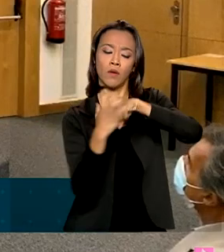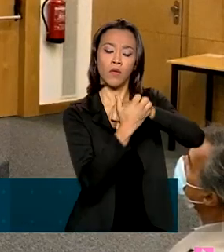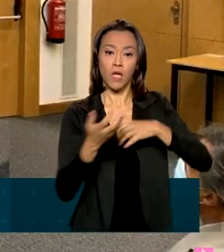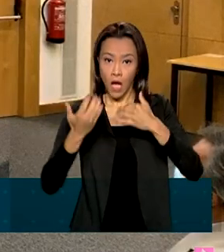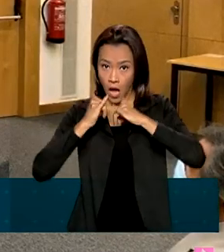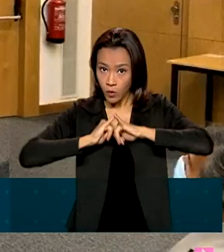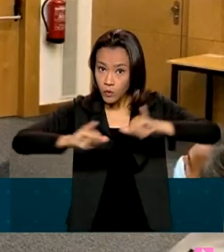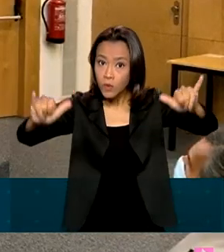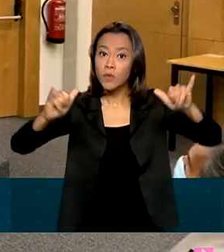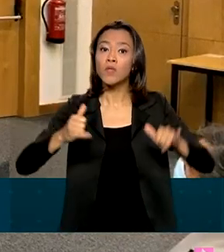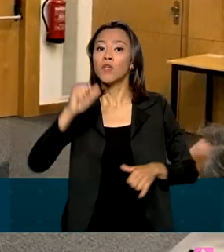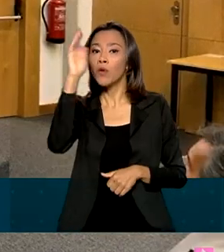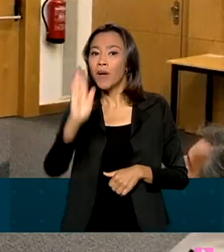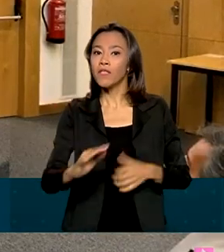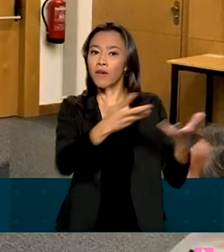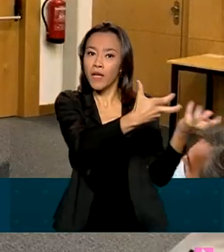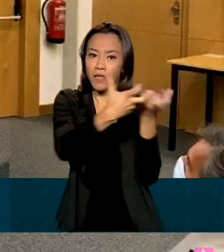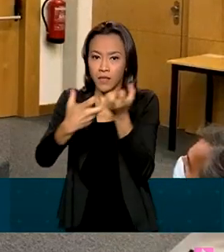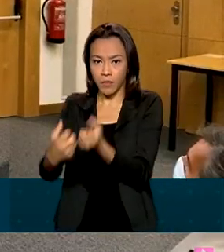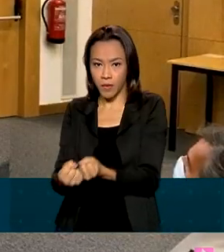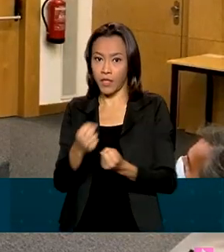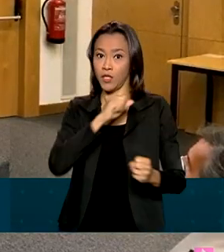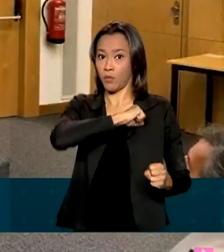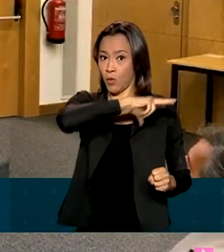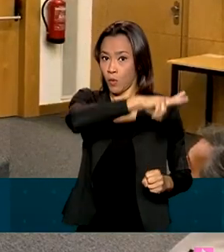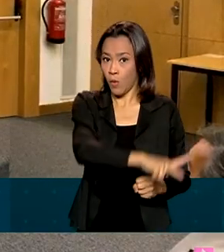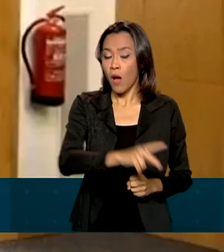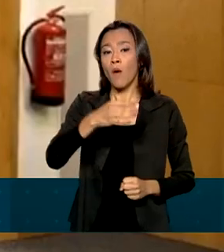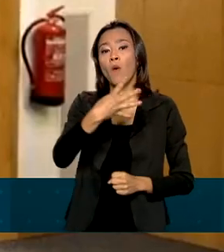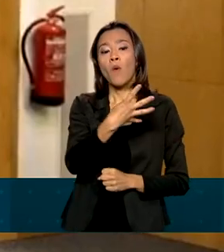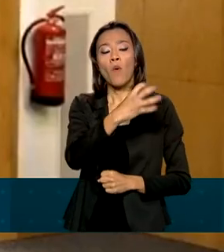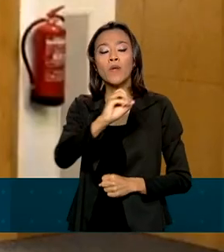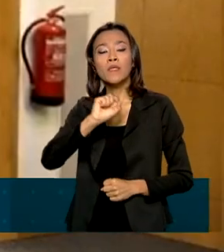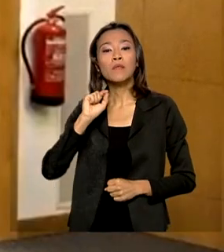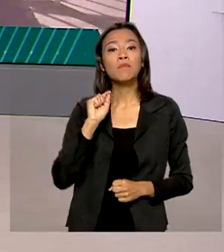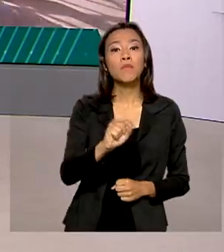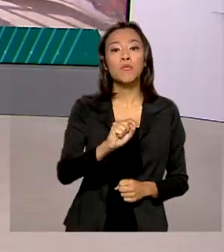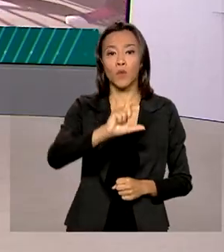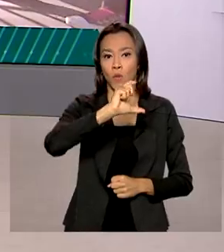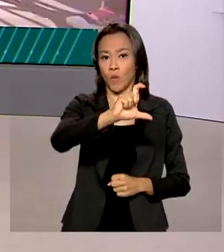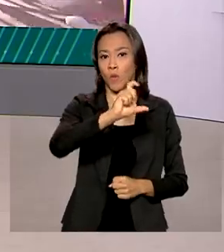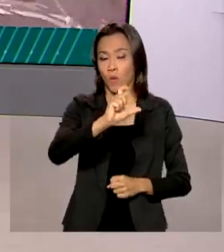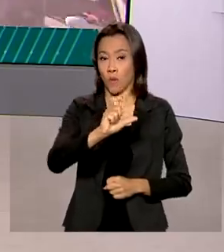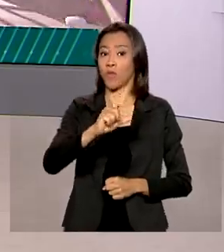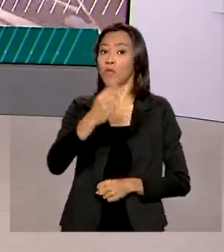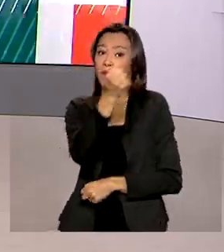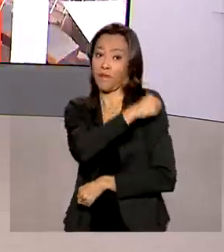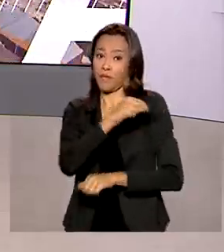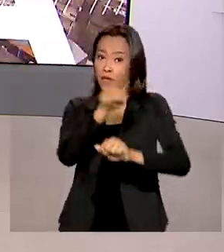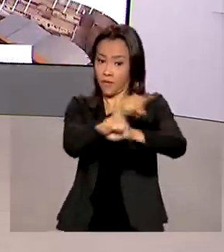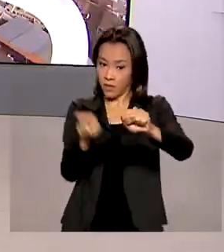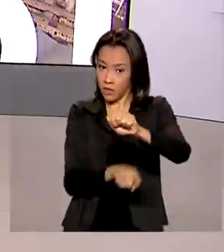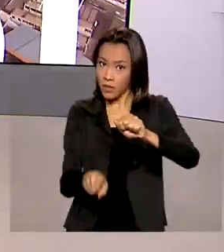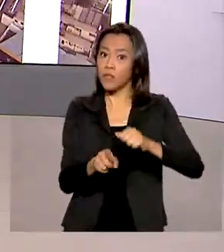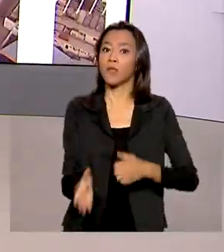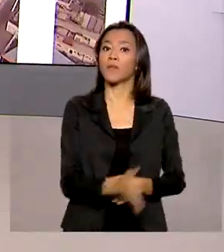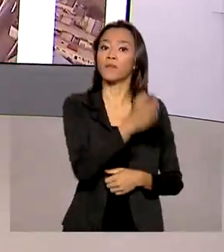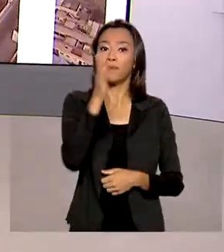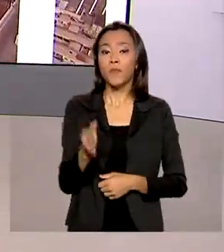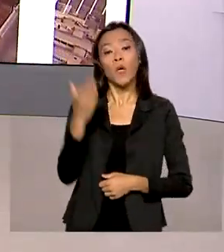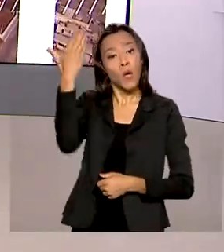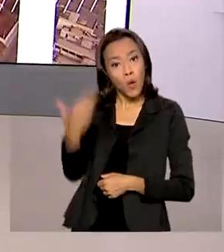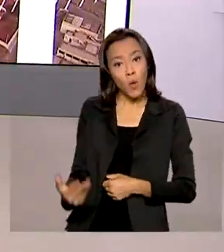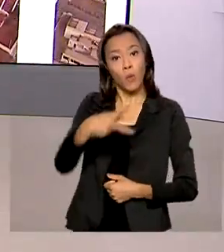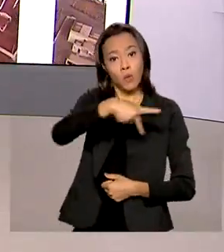vai receber de Portugal 400 mil doses de vacinas da AstraZeneca. O ministro destacou ainda que a